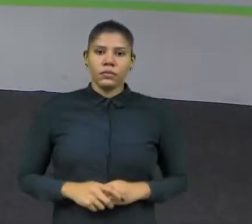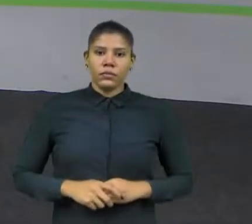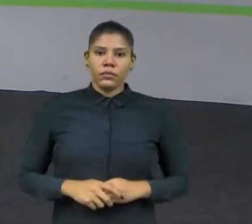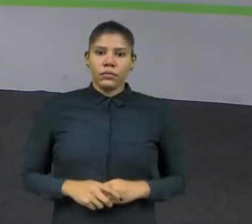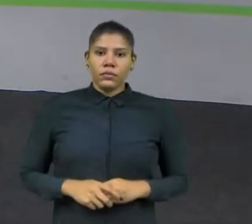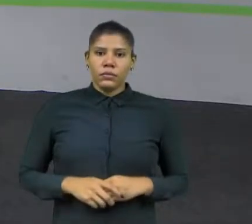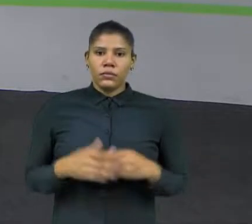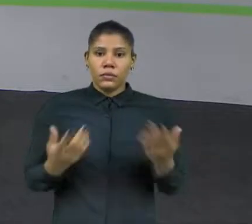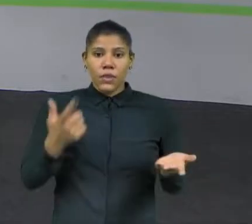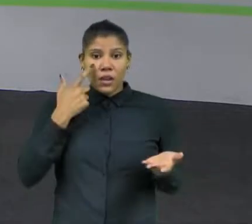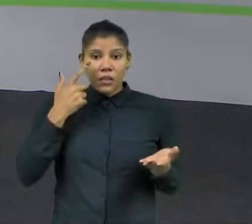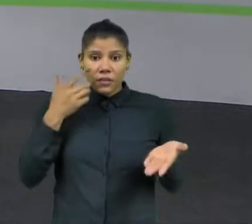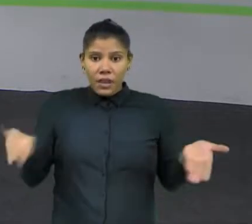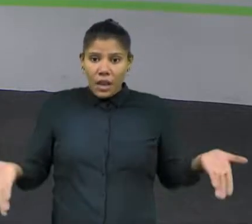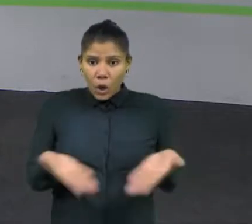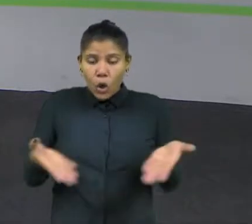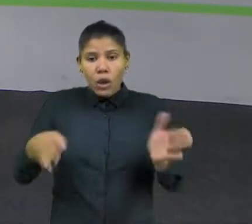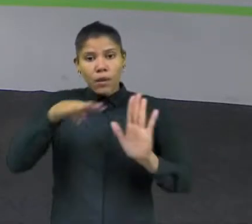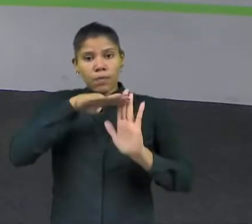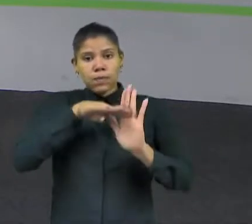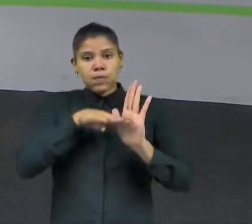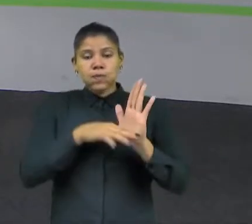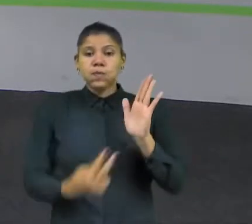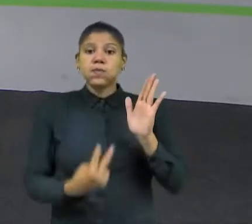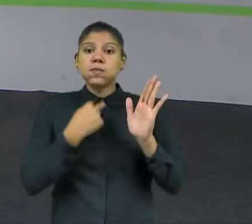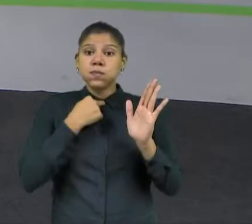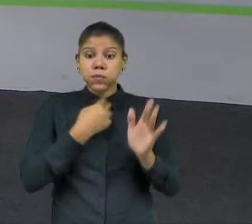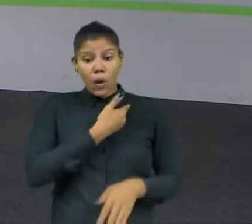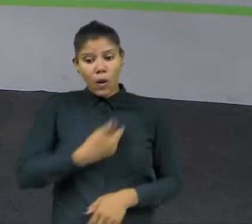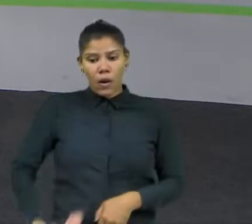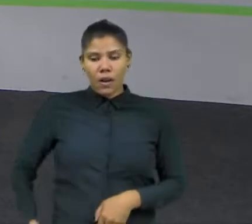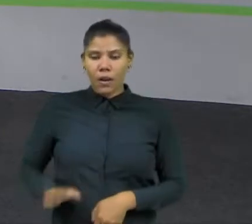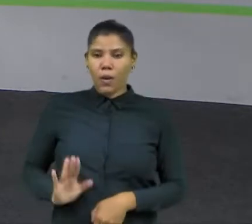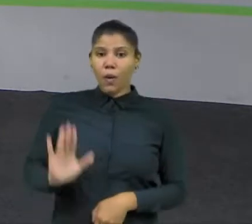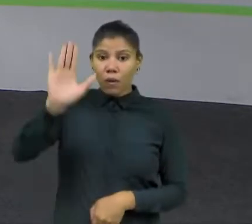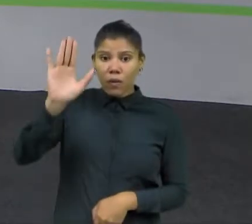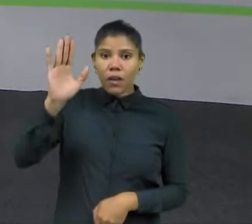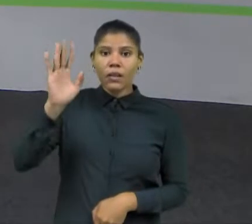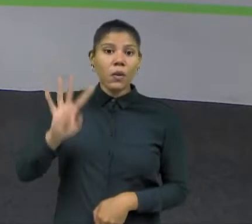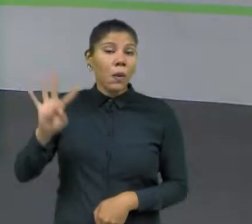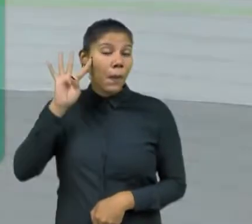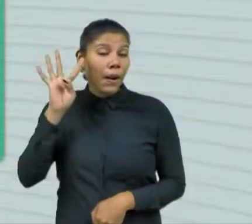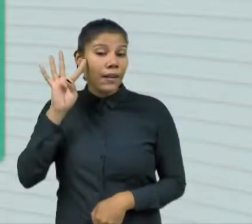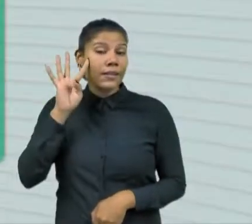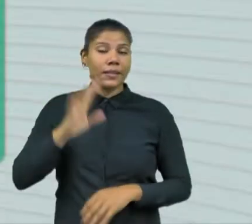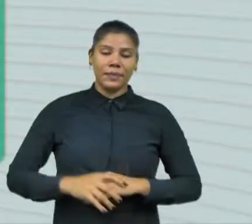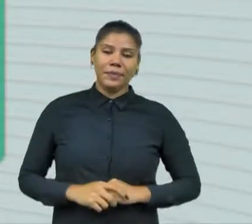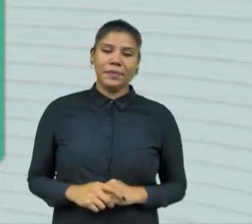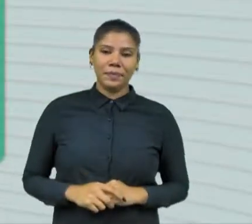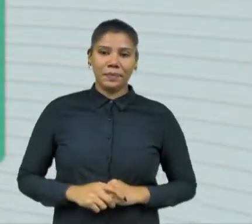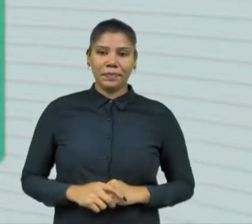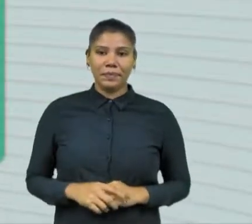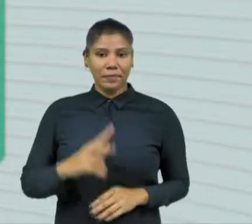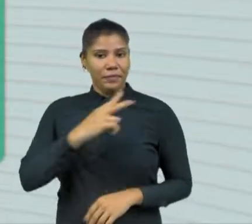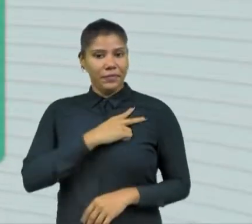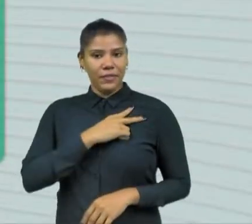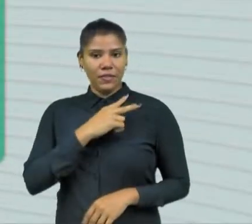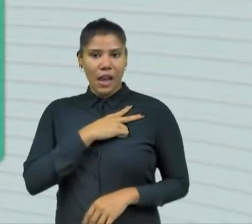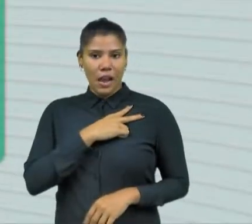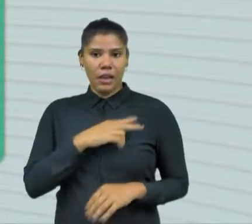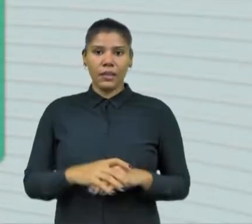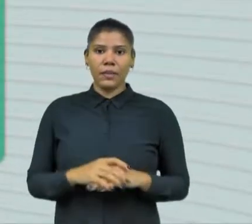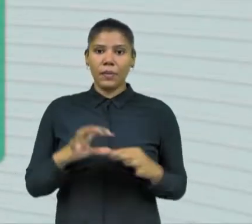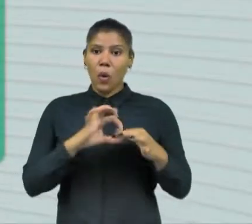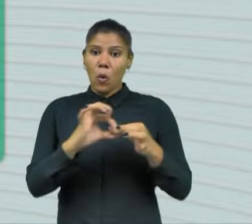Confira agora a agenda dos candidatos ao governo do Ceará desta quarta-feira. Capitão Wagner, candidato do União